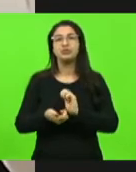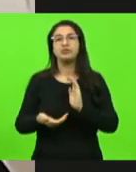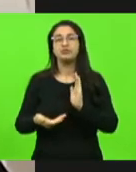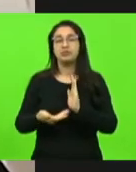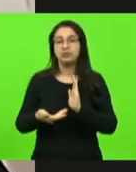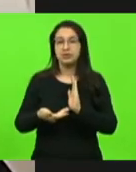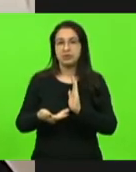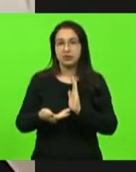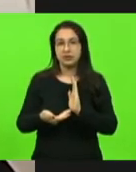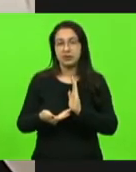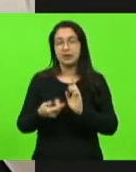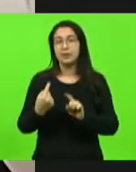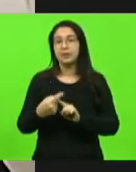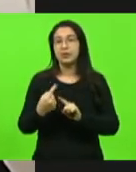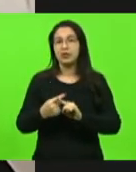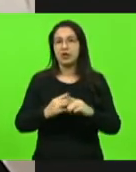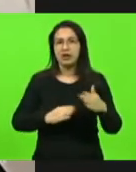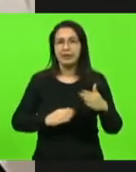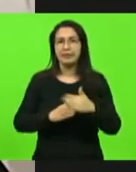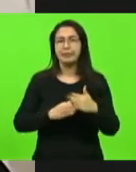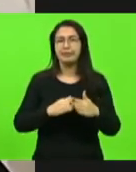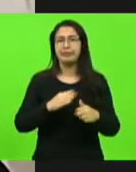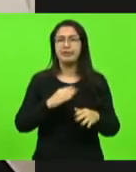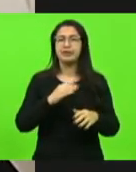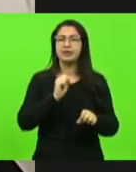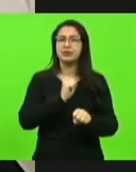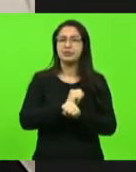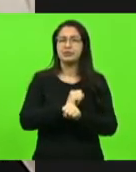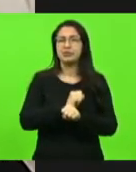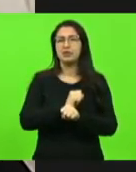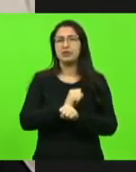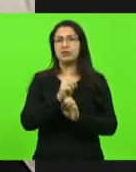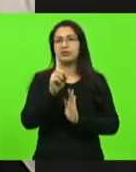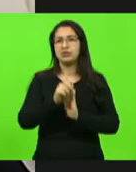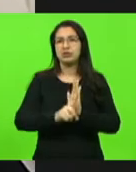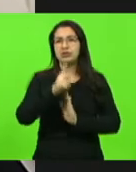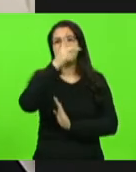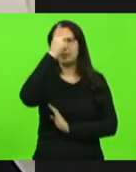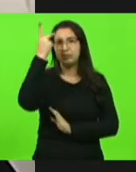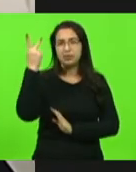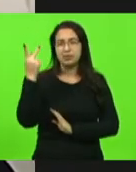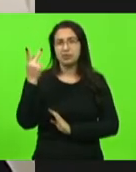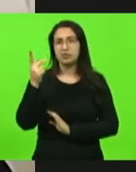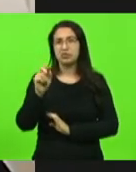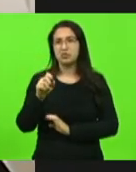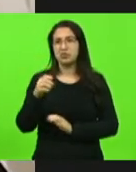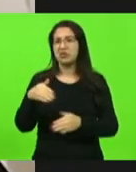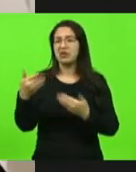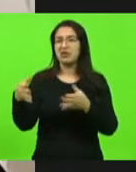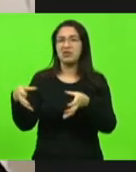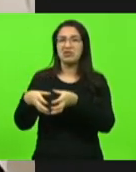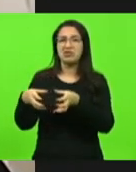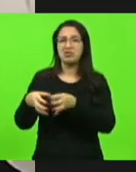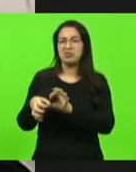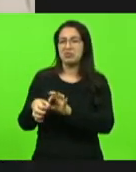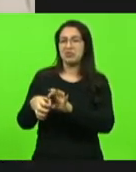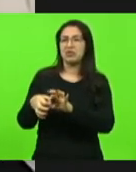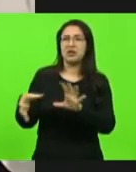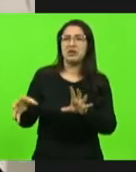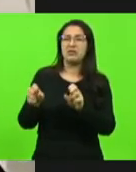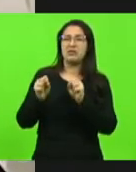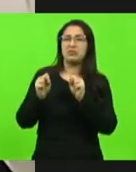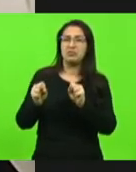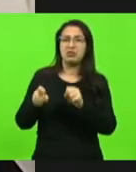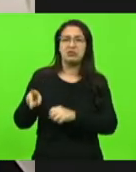porque ser-se há o direito de alguém que não cometeu crime algum e você deixar liberado para uma corja de bandidos poderem ainda